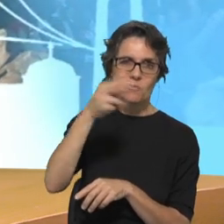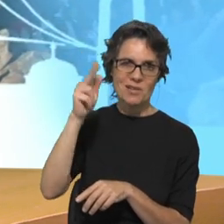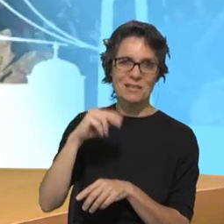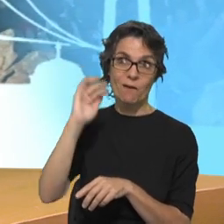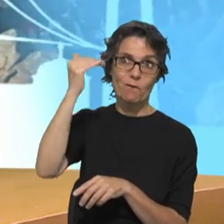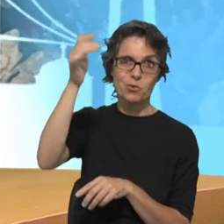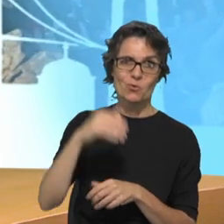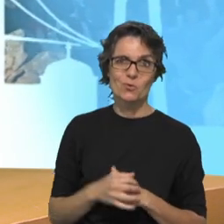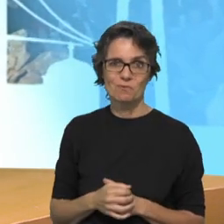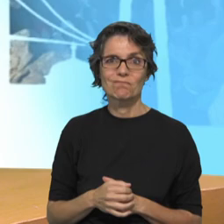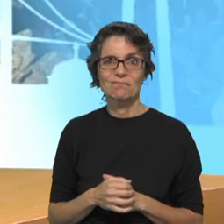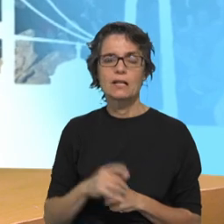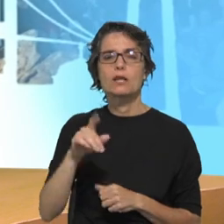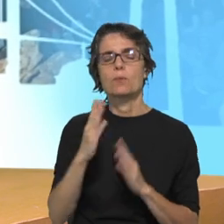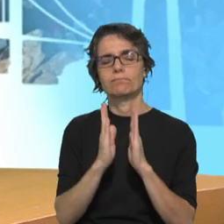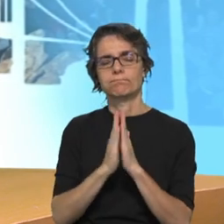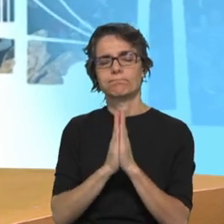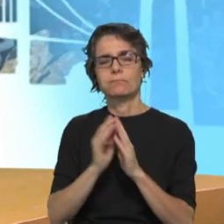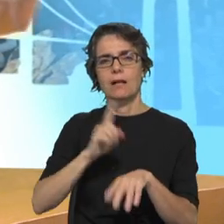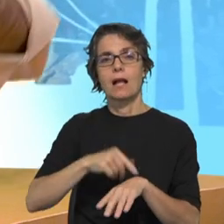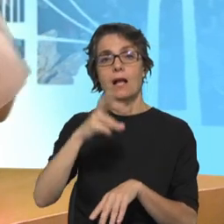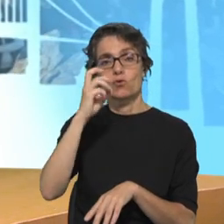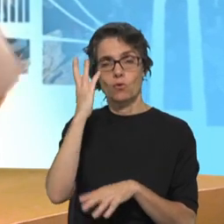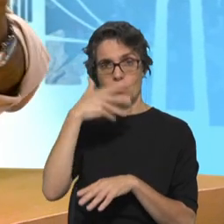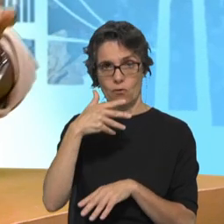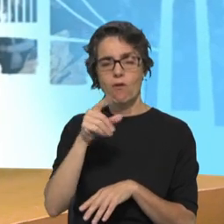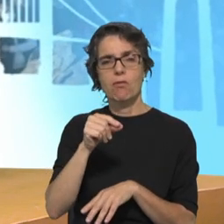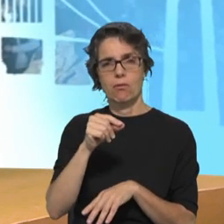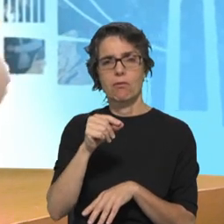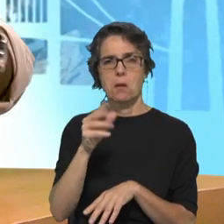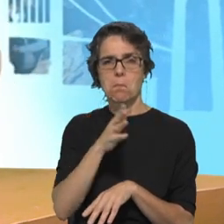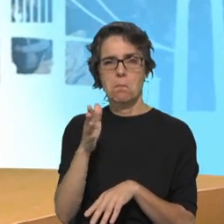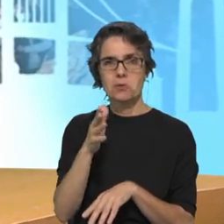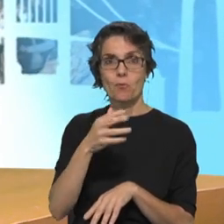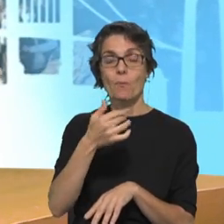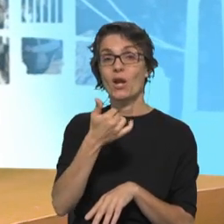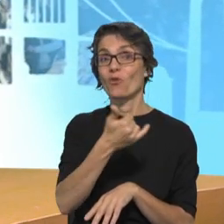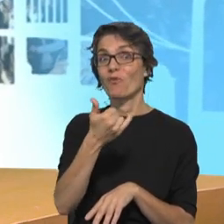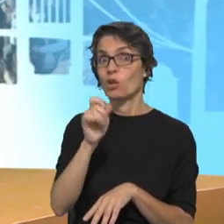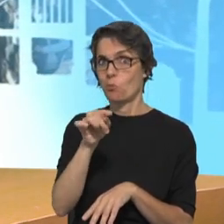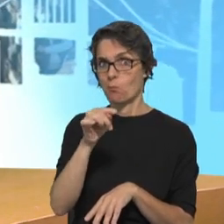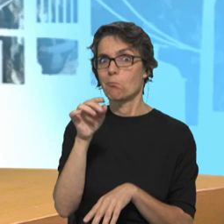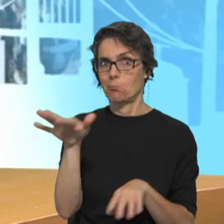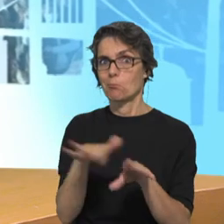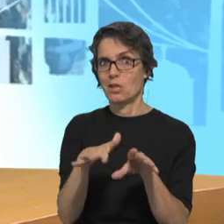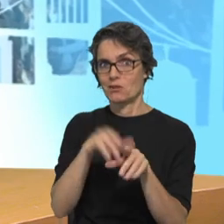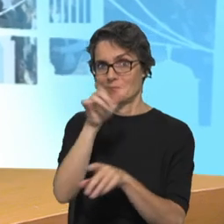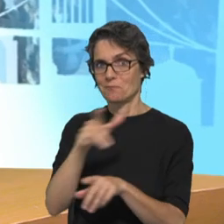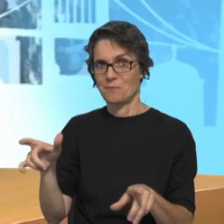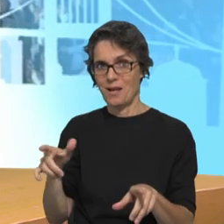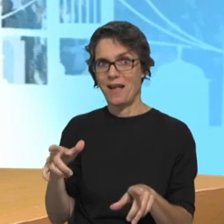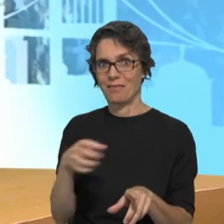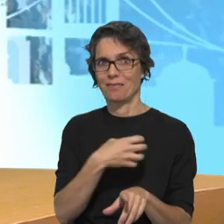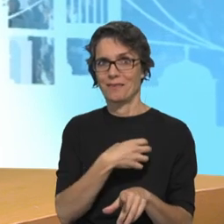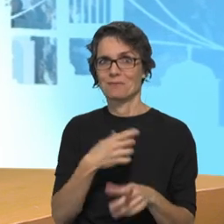uma Eucaristia celebrada às 8 da noite com cerca de 22 mil participantes, escuteiros de todo o país que aí estarão